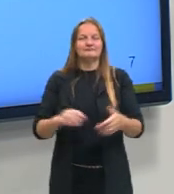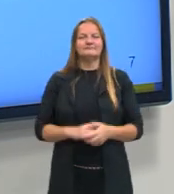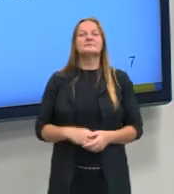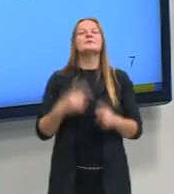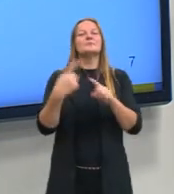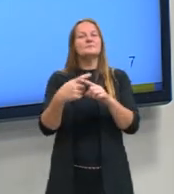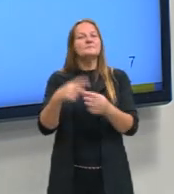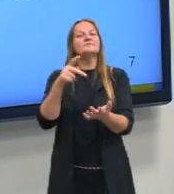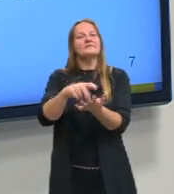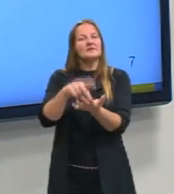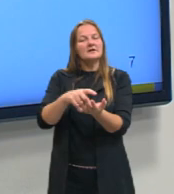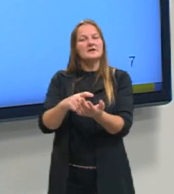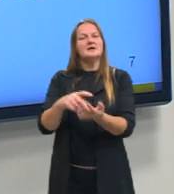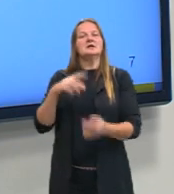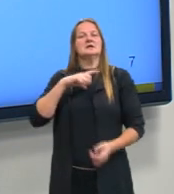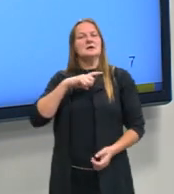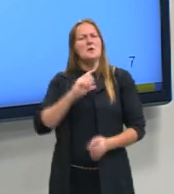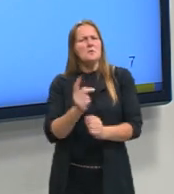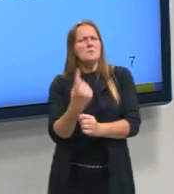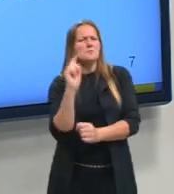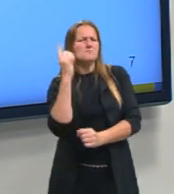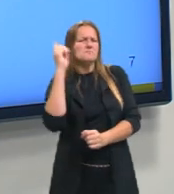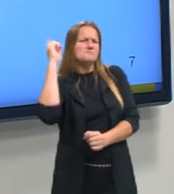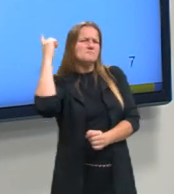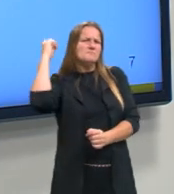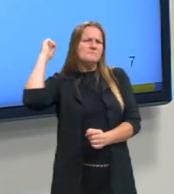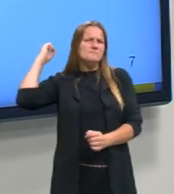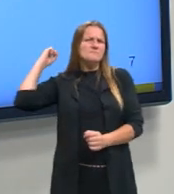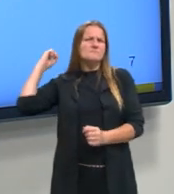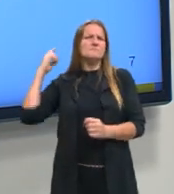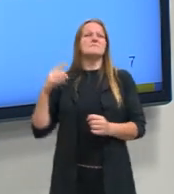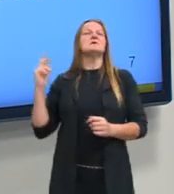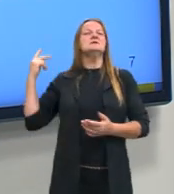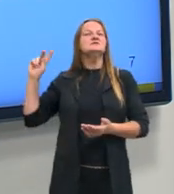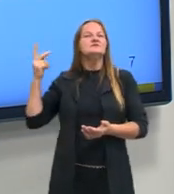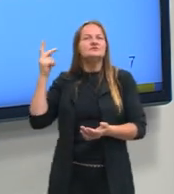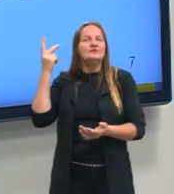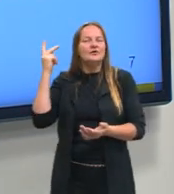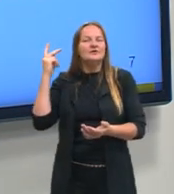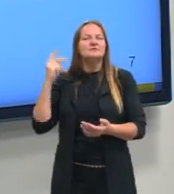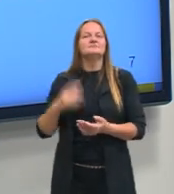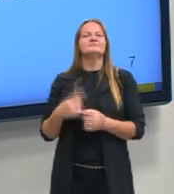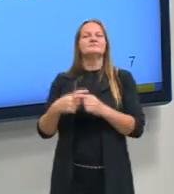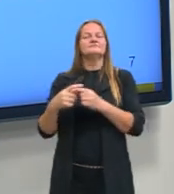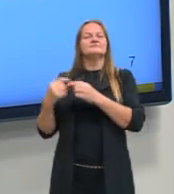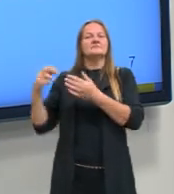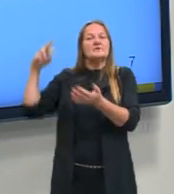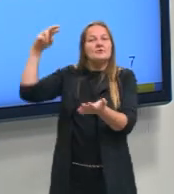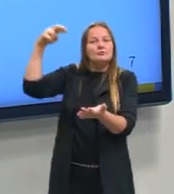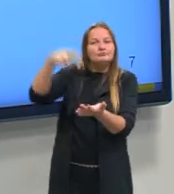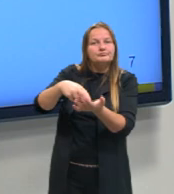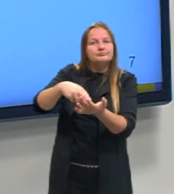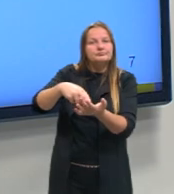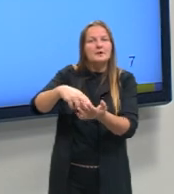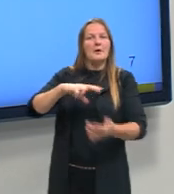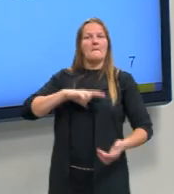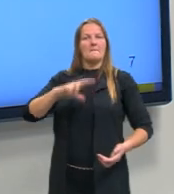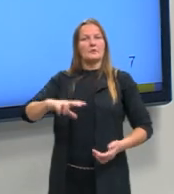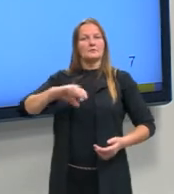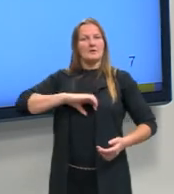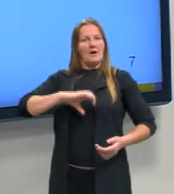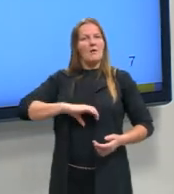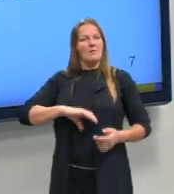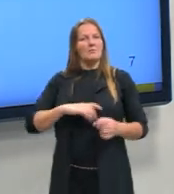raízes históricas que são registradas através do português que veio lá de Portugal.